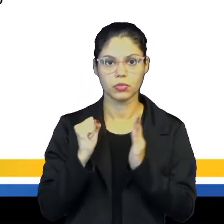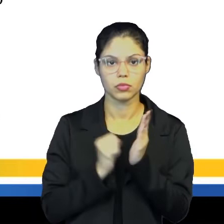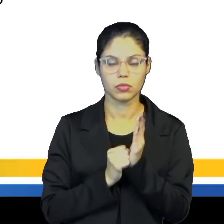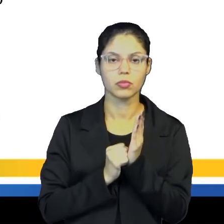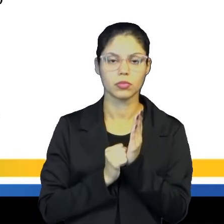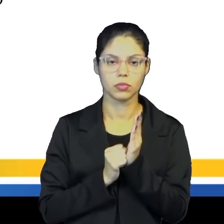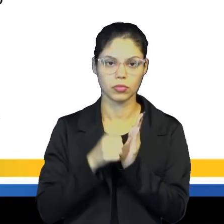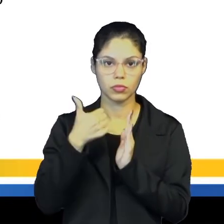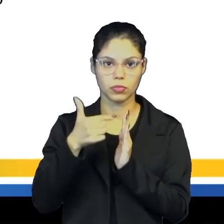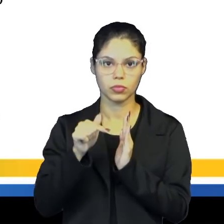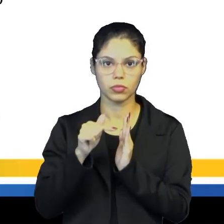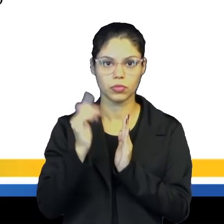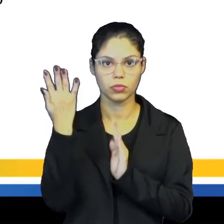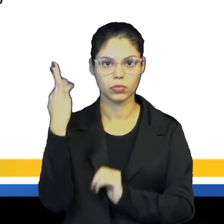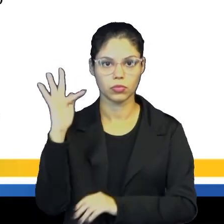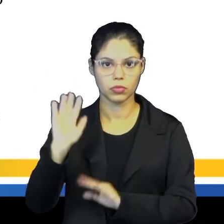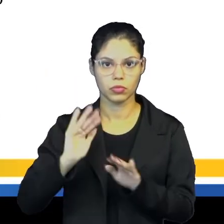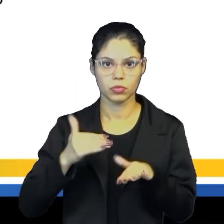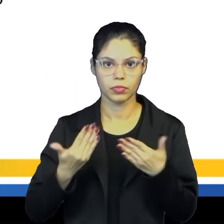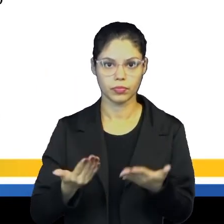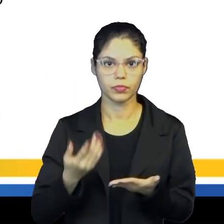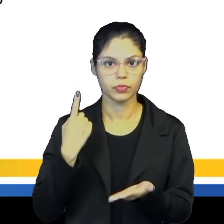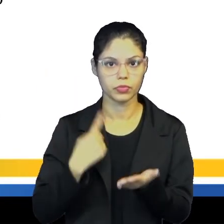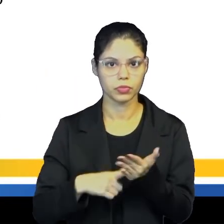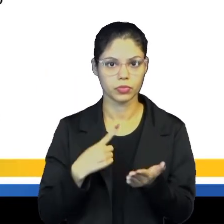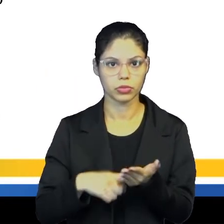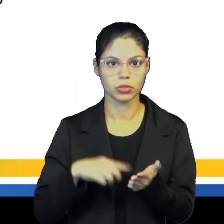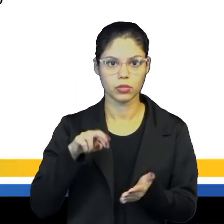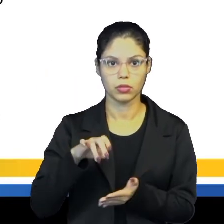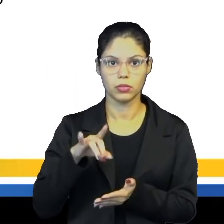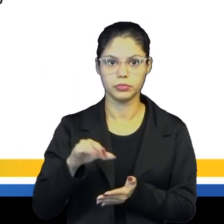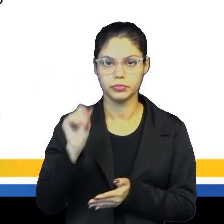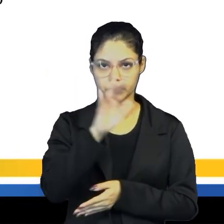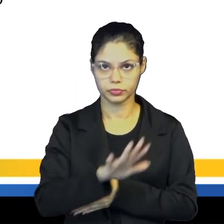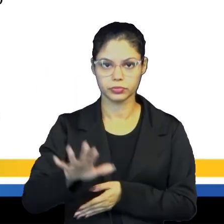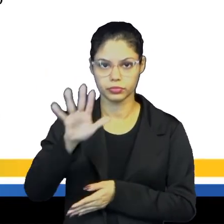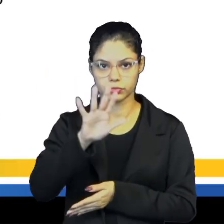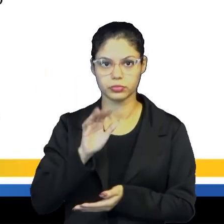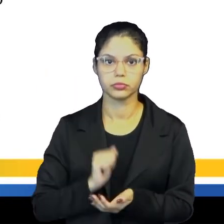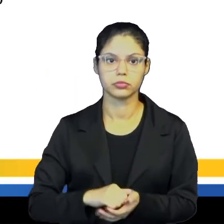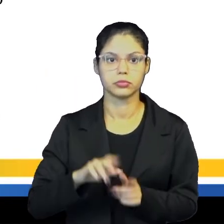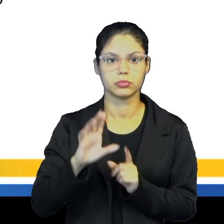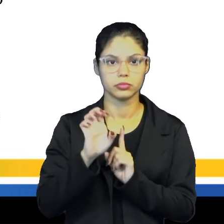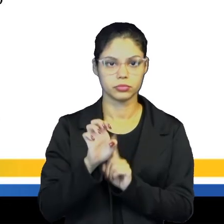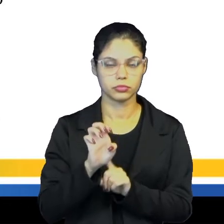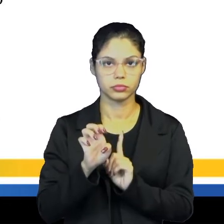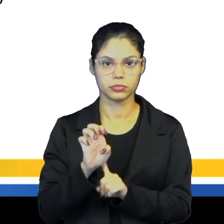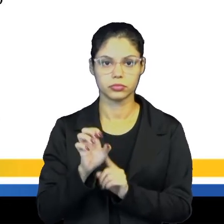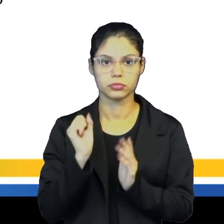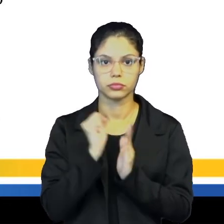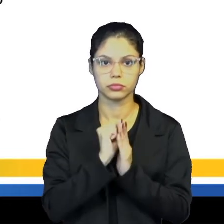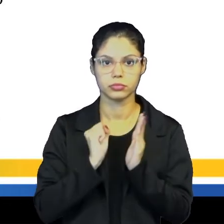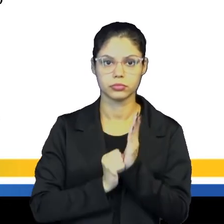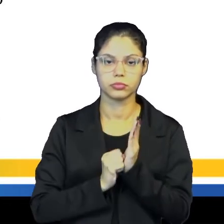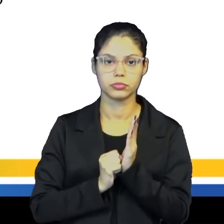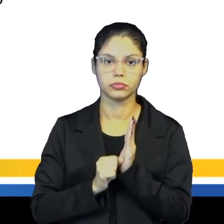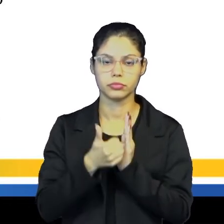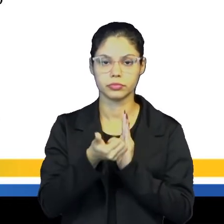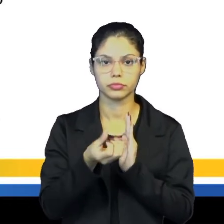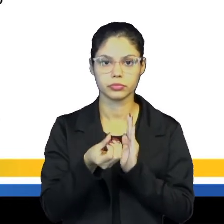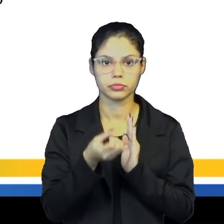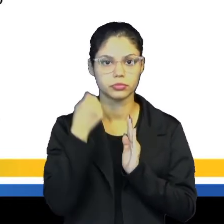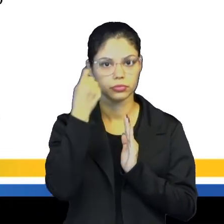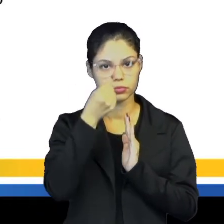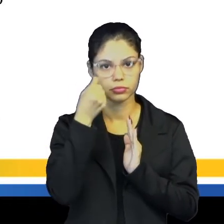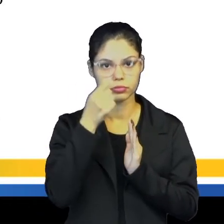do século XVII, na França, no qual se consolidava as monarquias nacionais. Ou letra E, do século